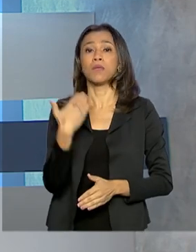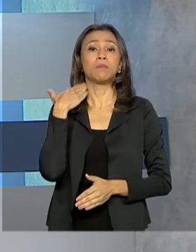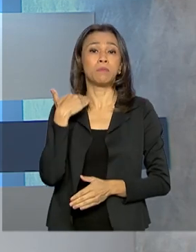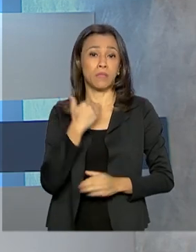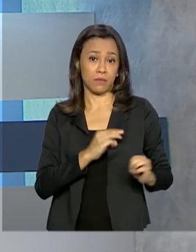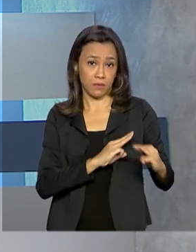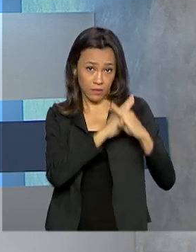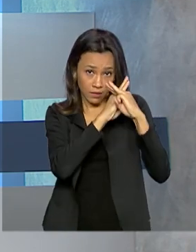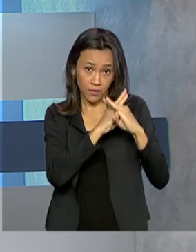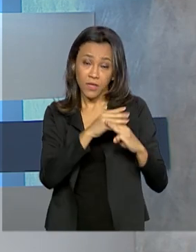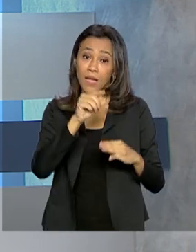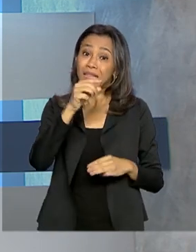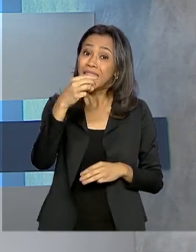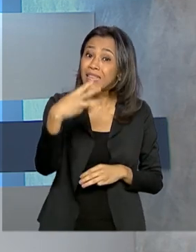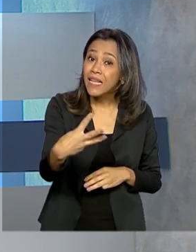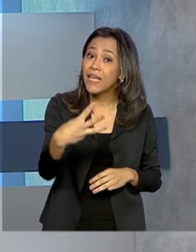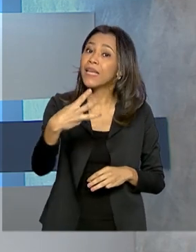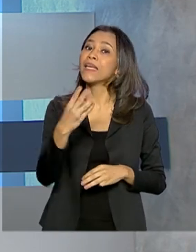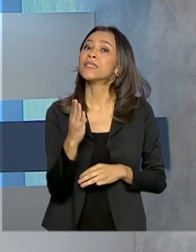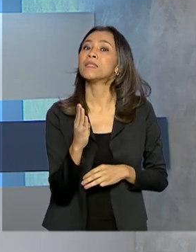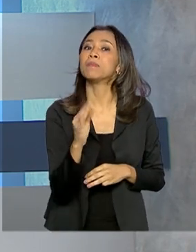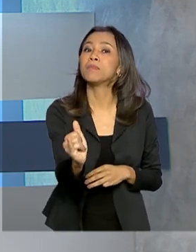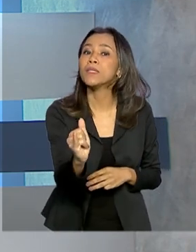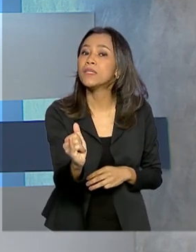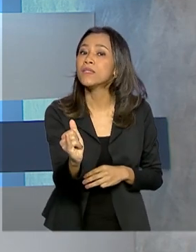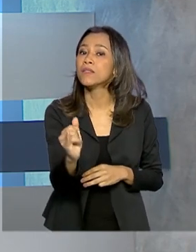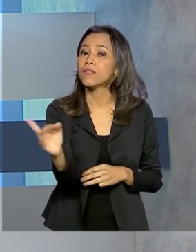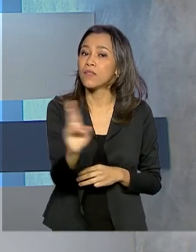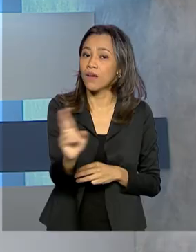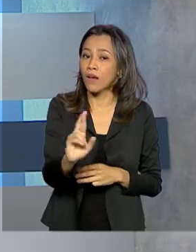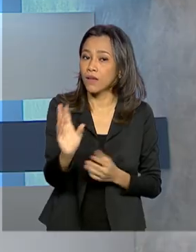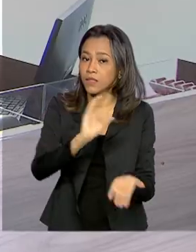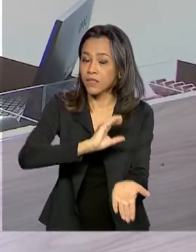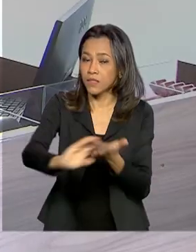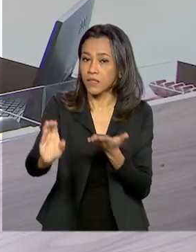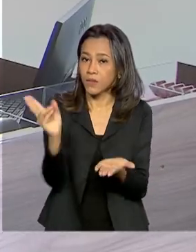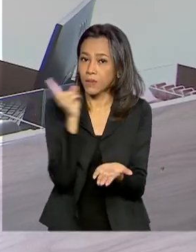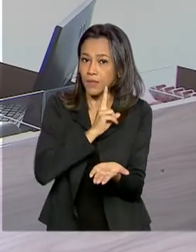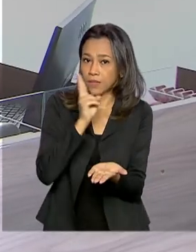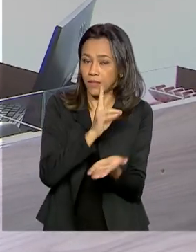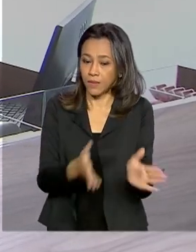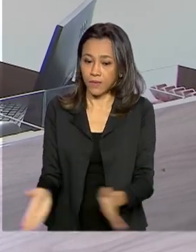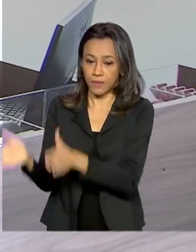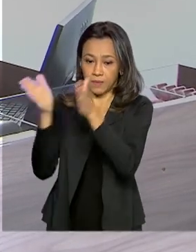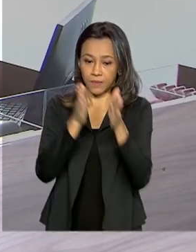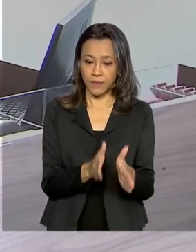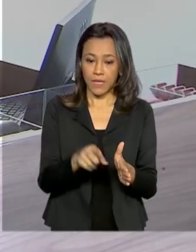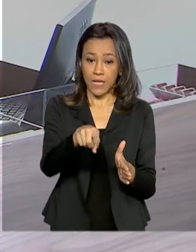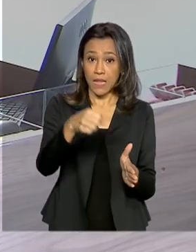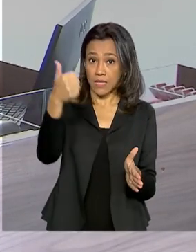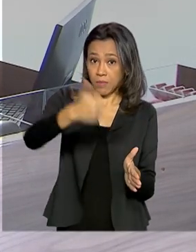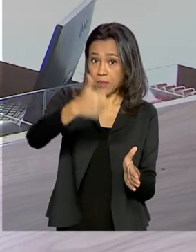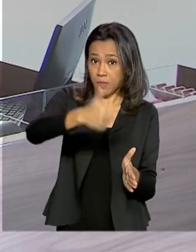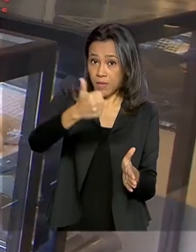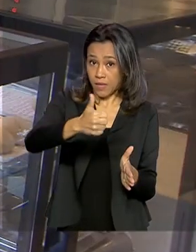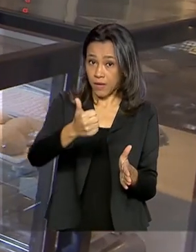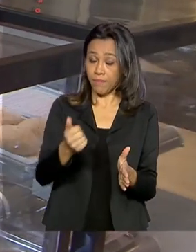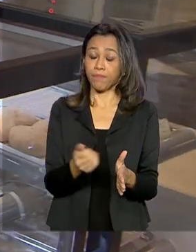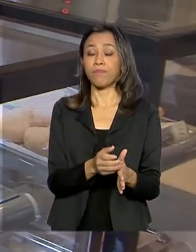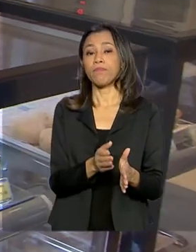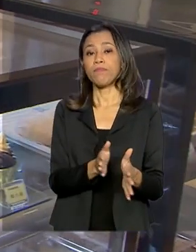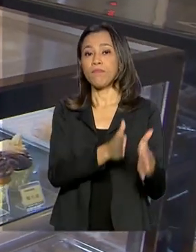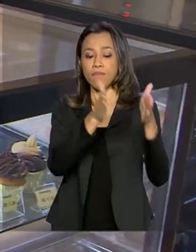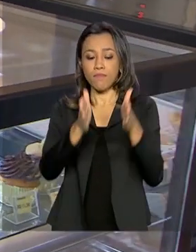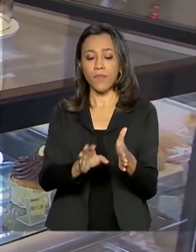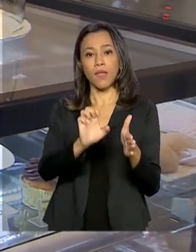Serão R$ bilhões em crédito emergencial. Nesta primeira etapa do Pronamp, serão